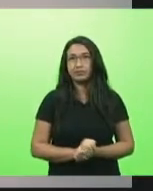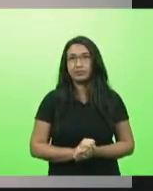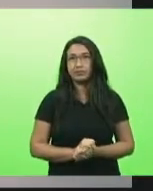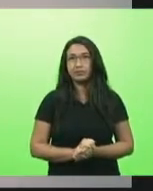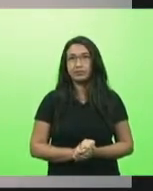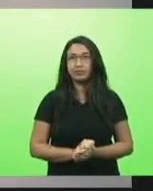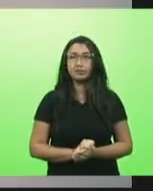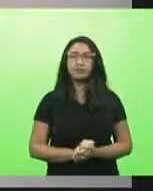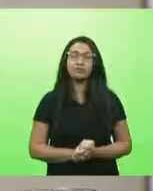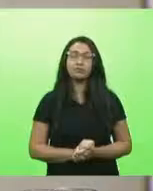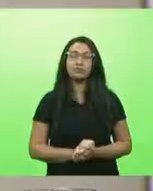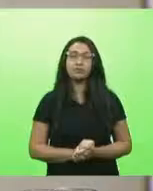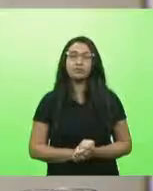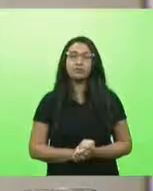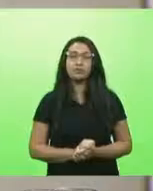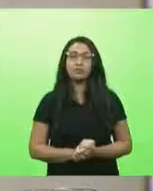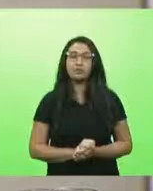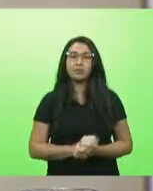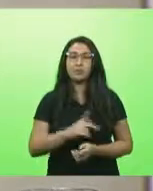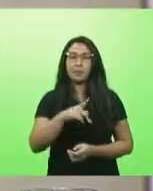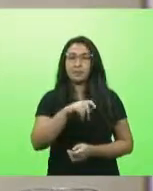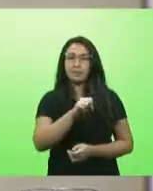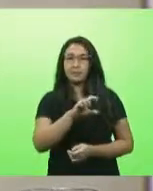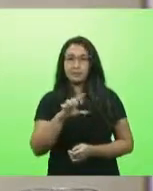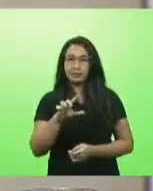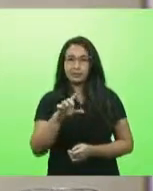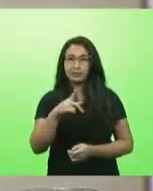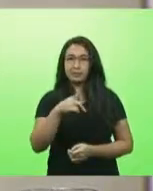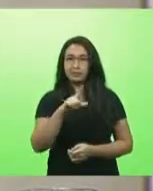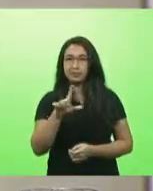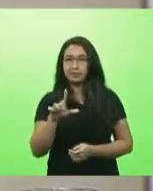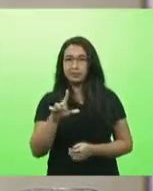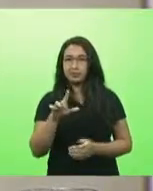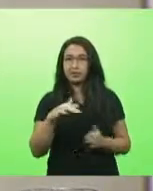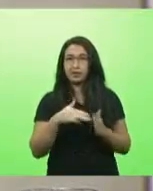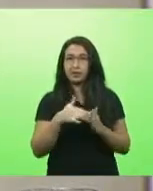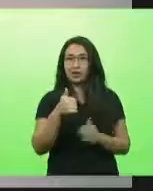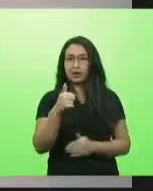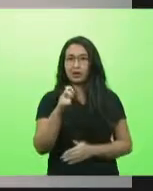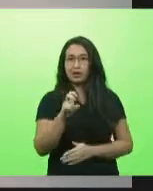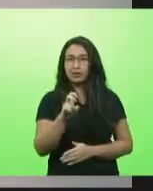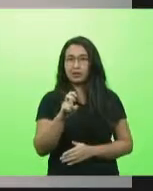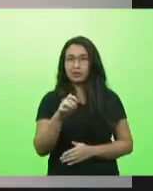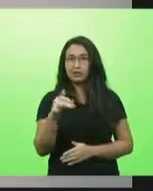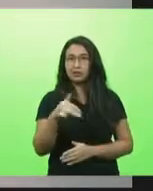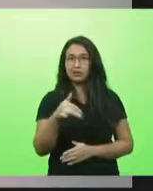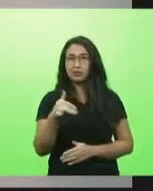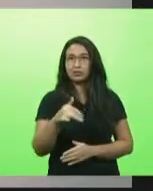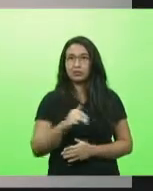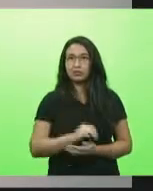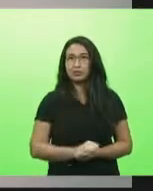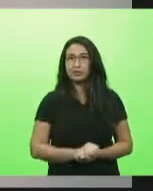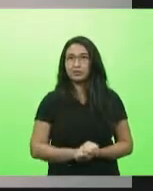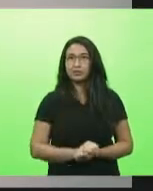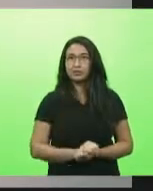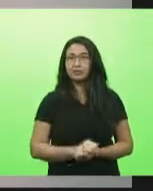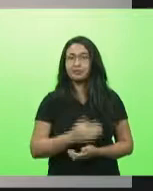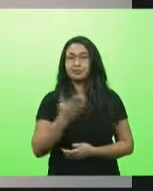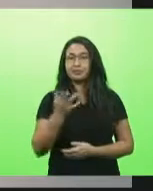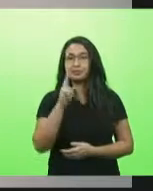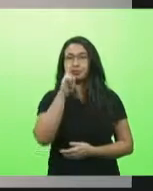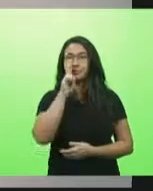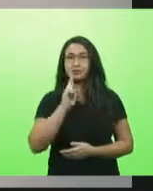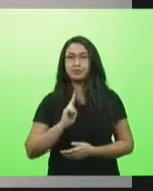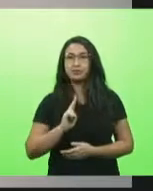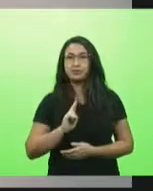e o bloco pslpl tempo de 15 minutos uso da palavra uma palavra deputado Ivan Nats